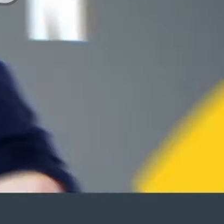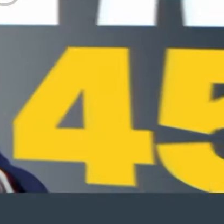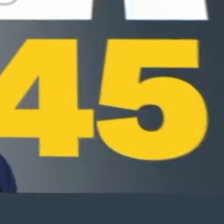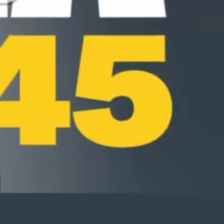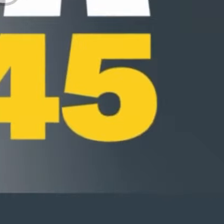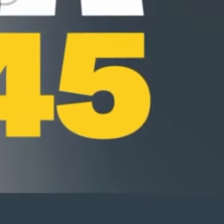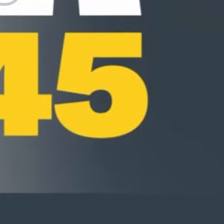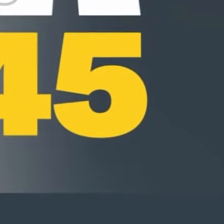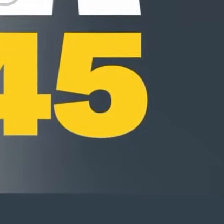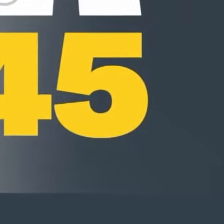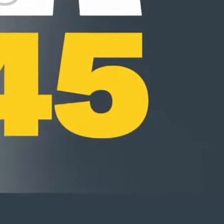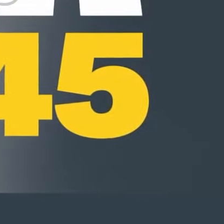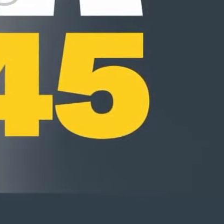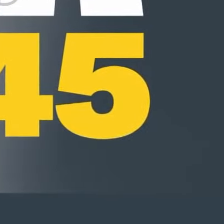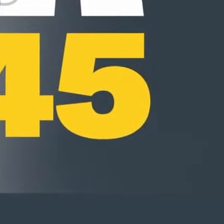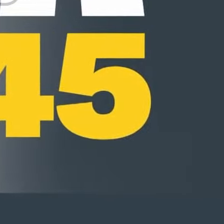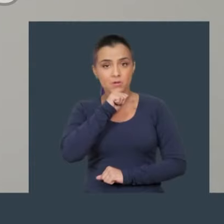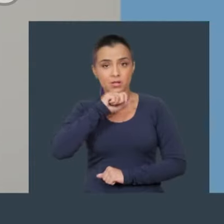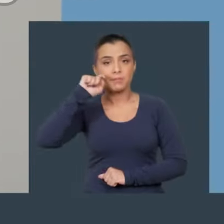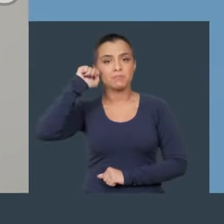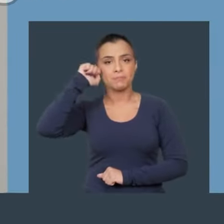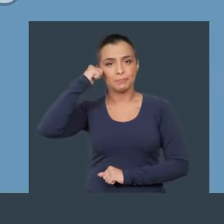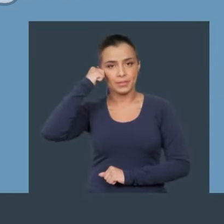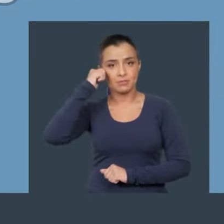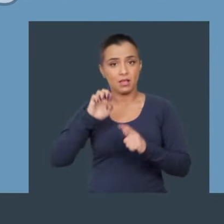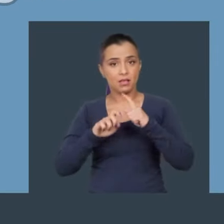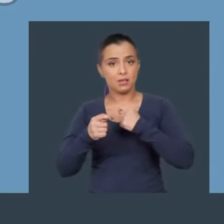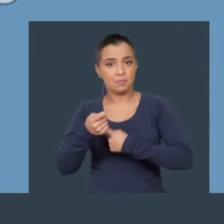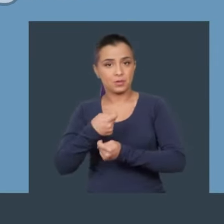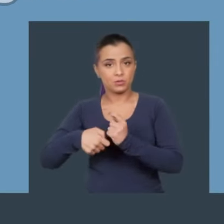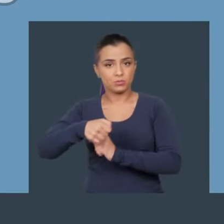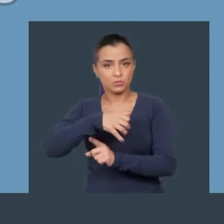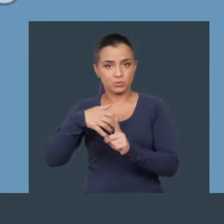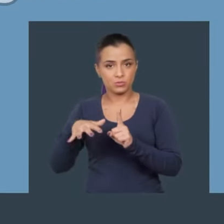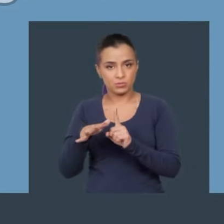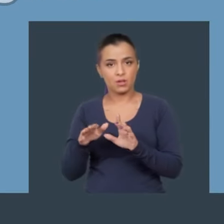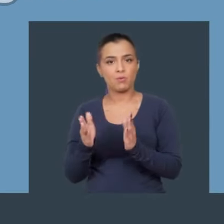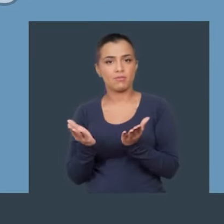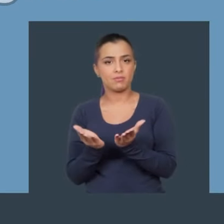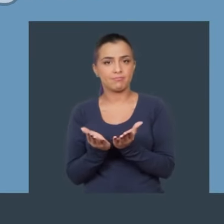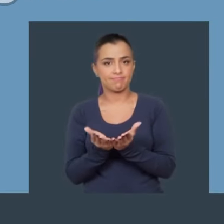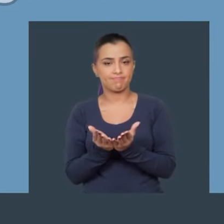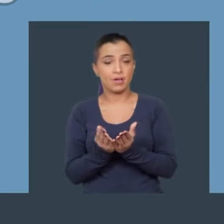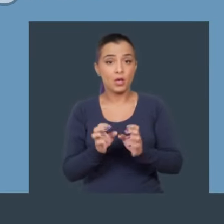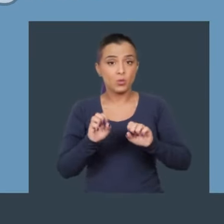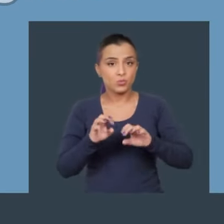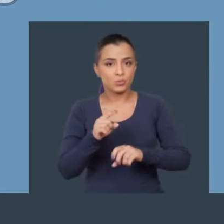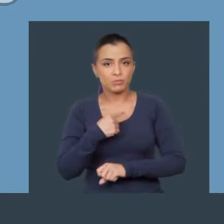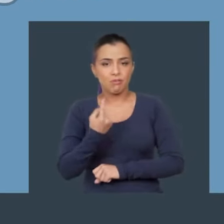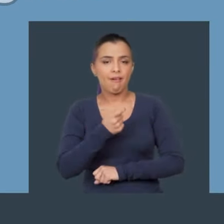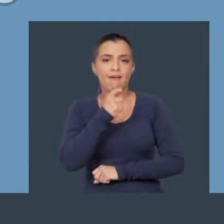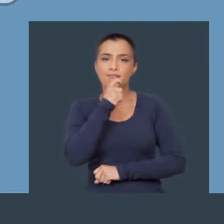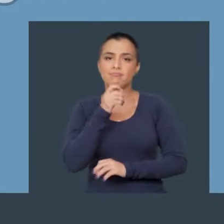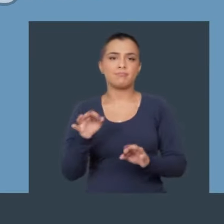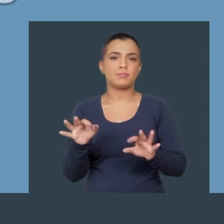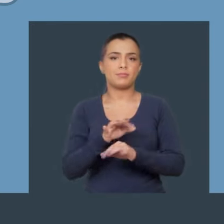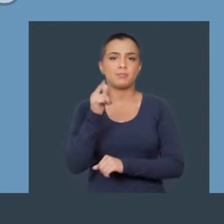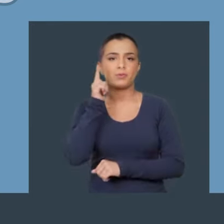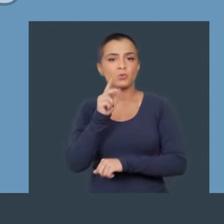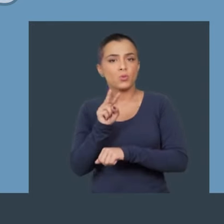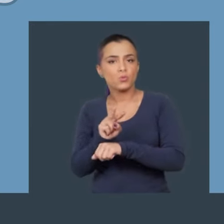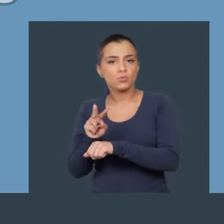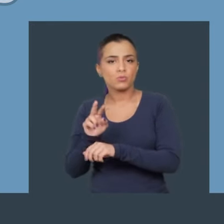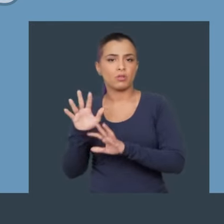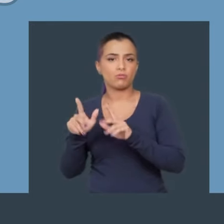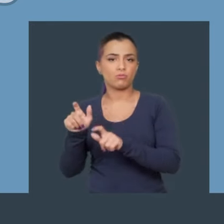o prefeito do povão. Mãe Preta, empreendedora social e cristã. Nossa educação ainda não está